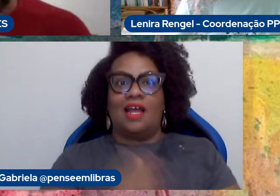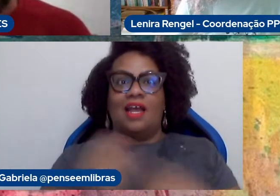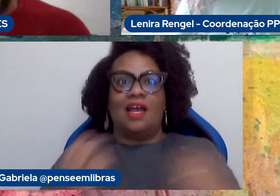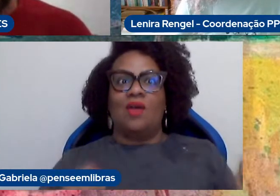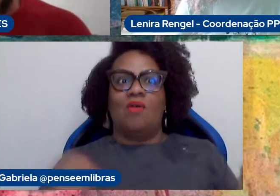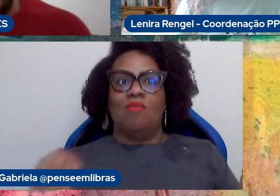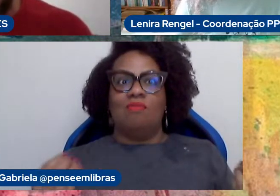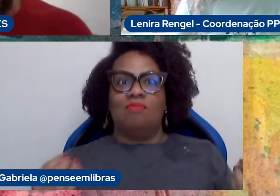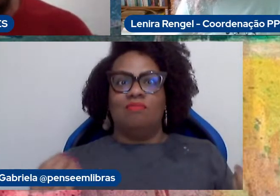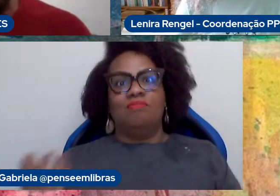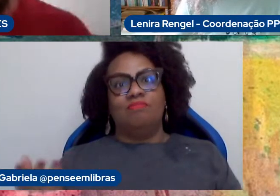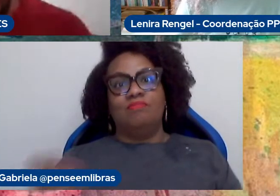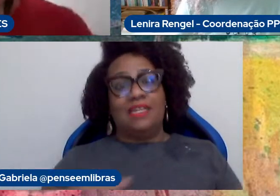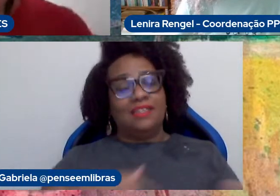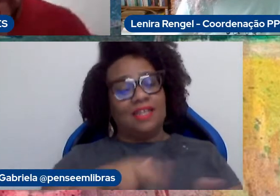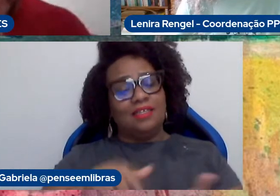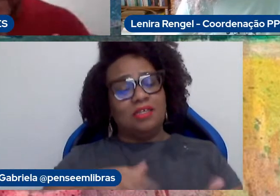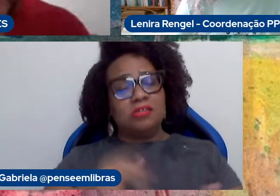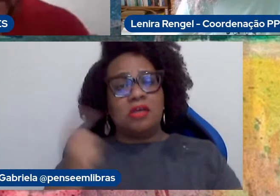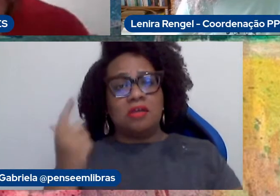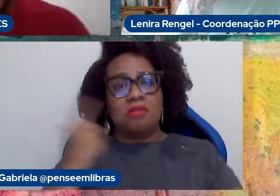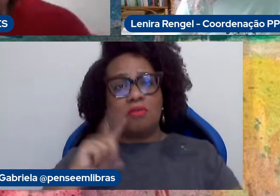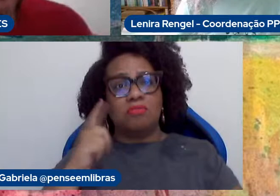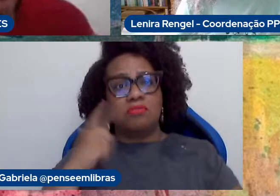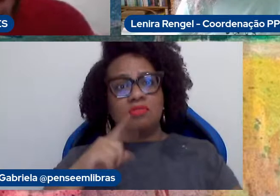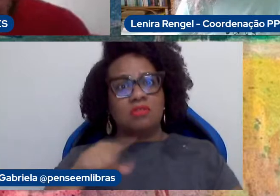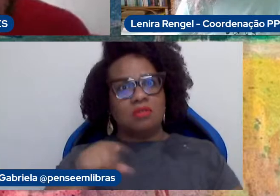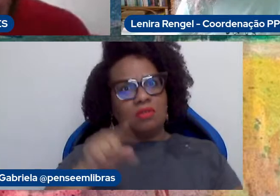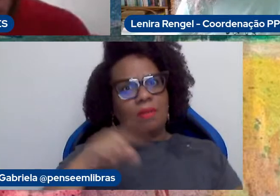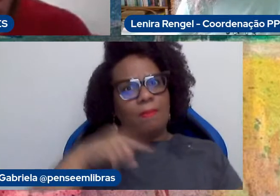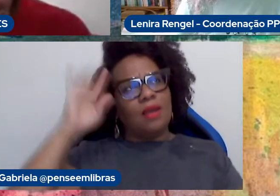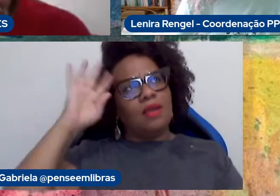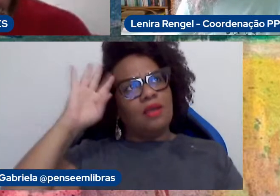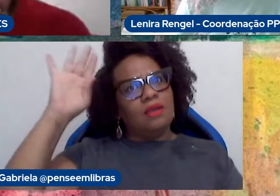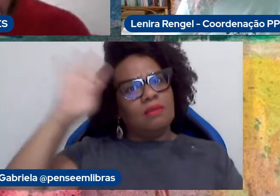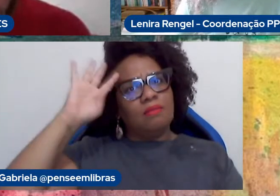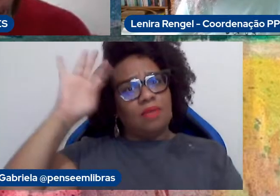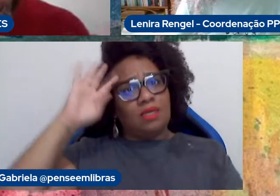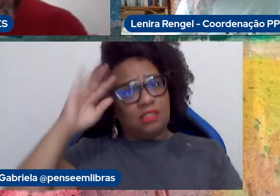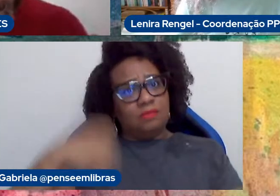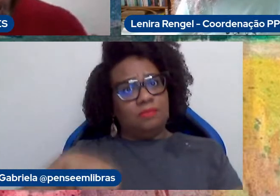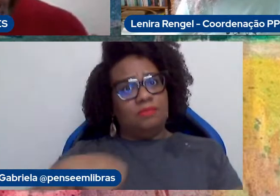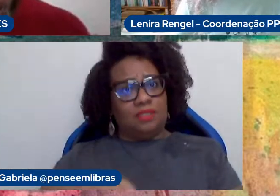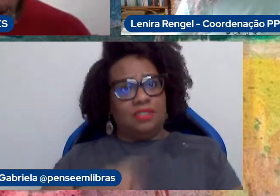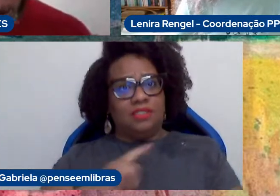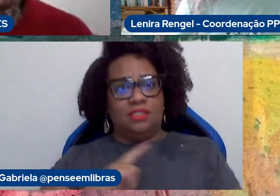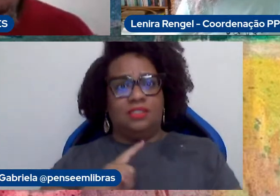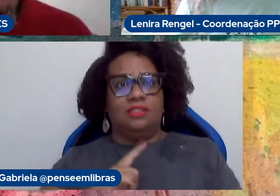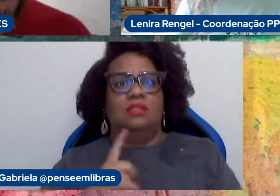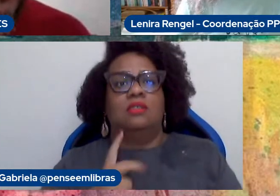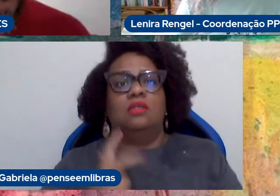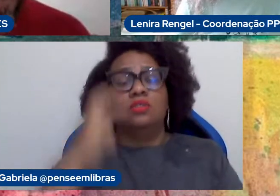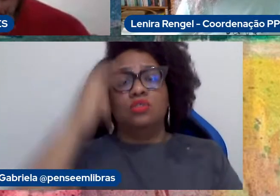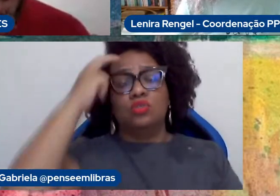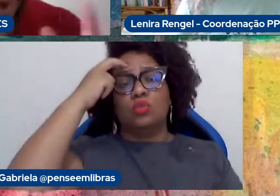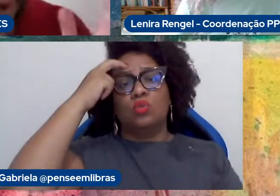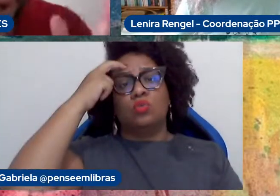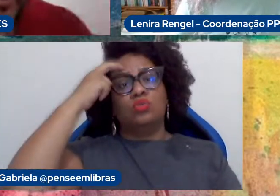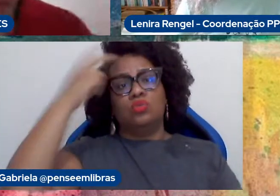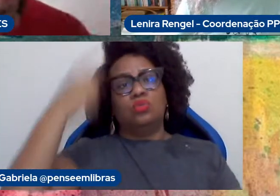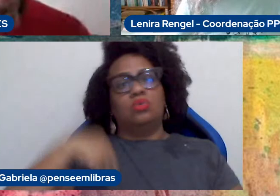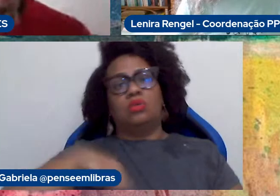algo mais bem resolvido, imagino que também exista uma coisa mais dessa cultura nossa, ocidental,